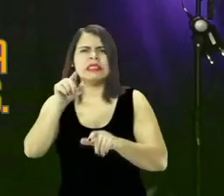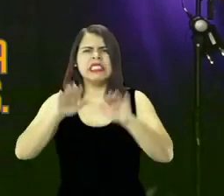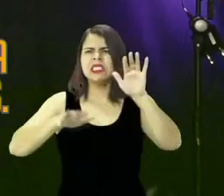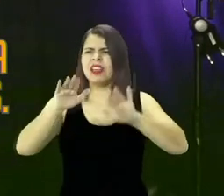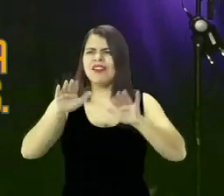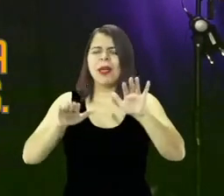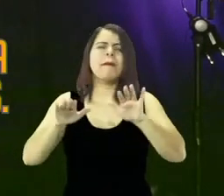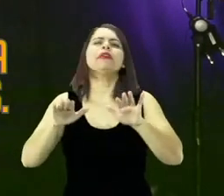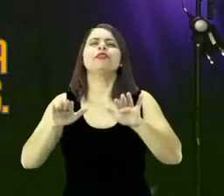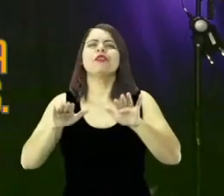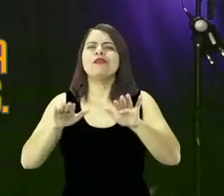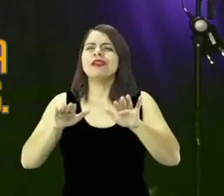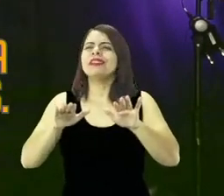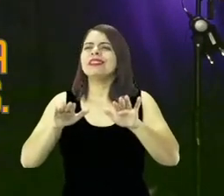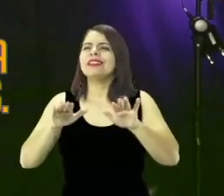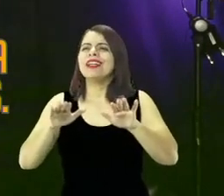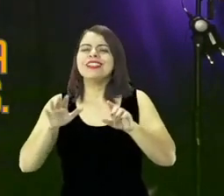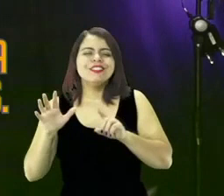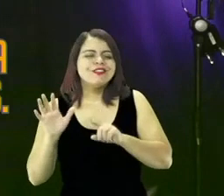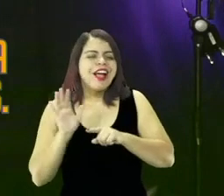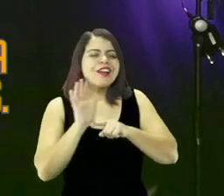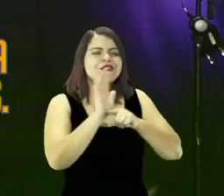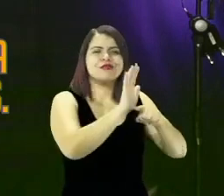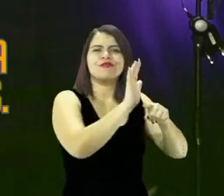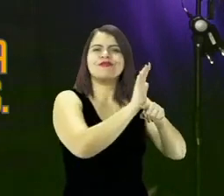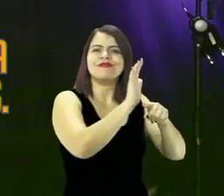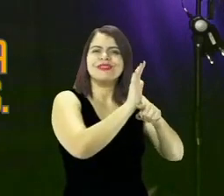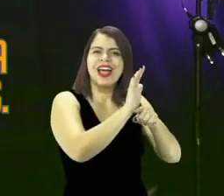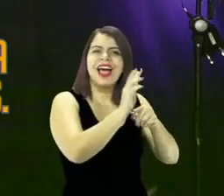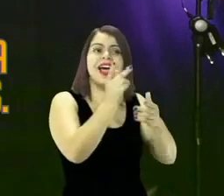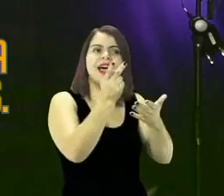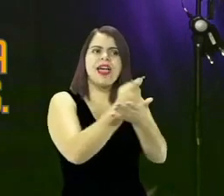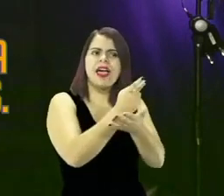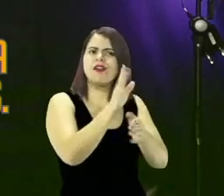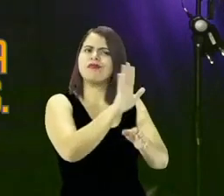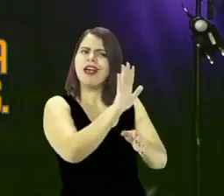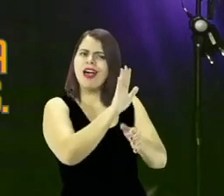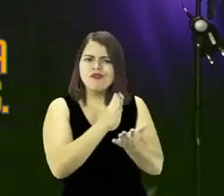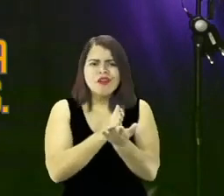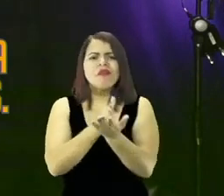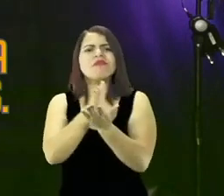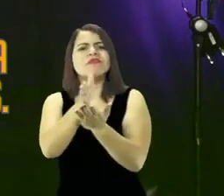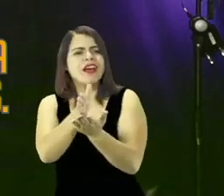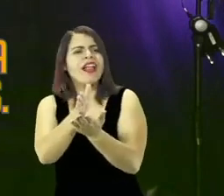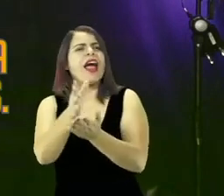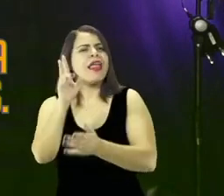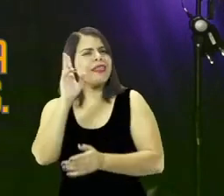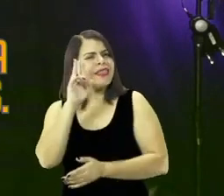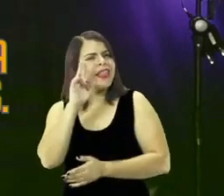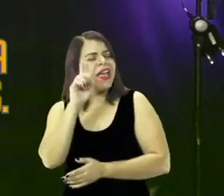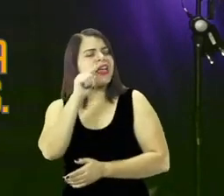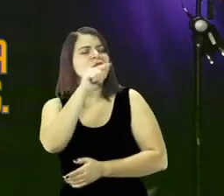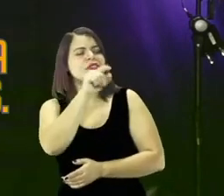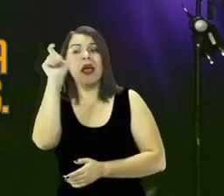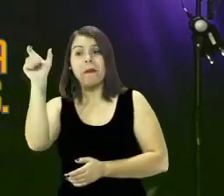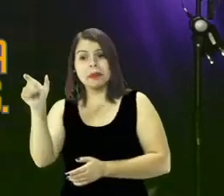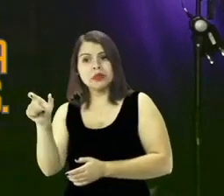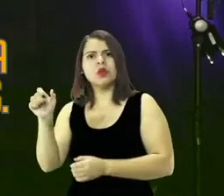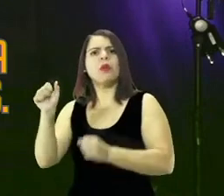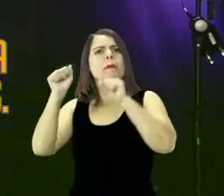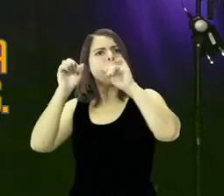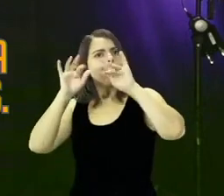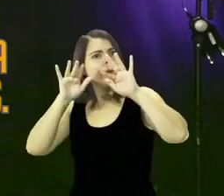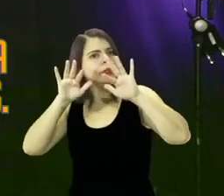lembrem-se disso quem converte um pecador do erro do seu caminho salvará a vida dessa pessoa e fará que